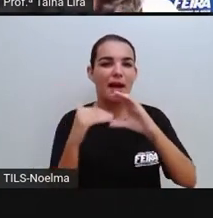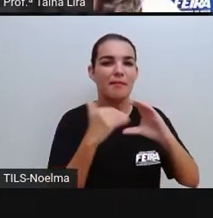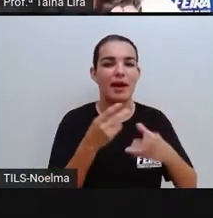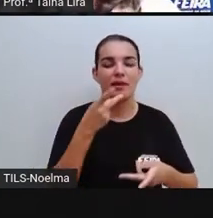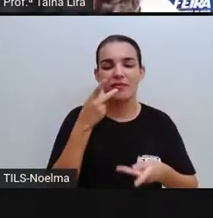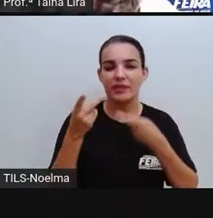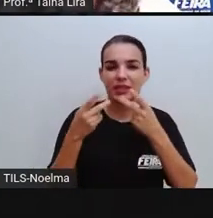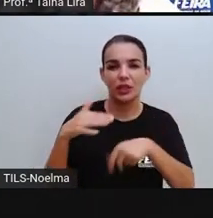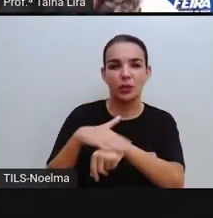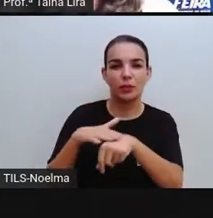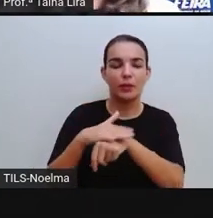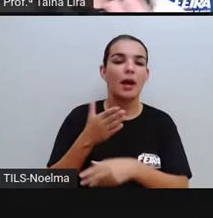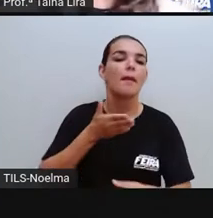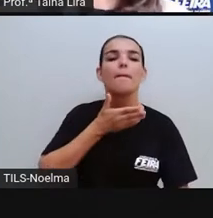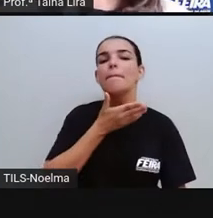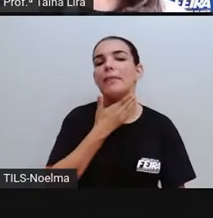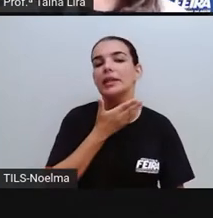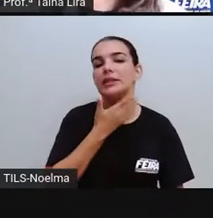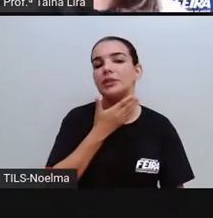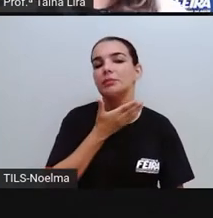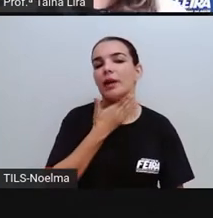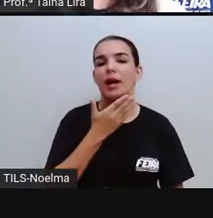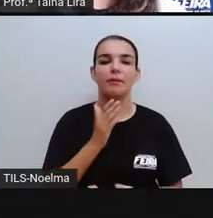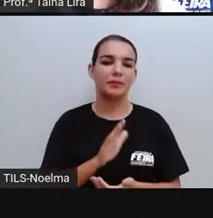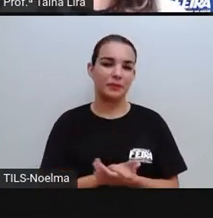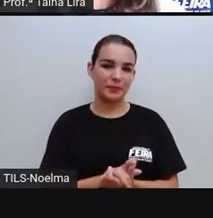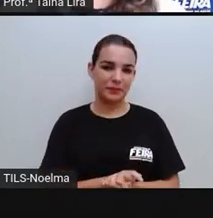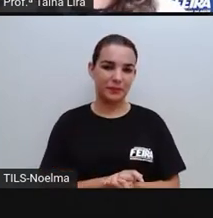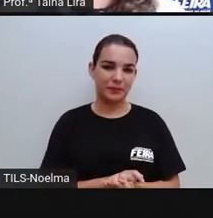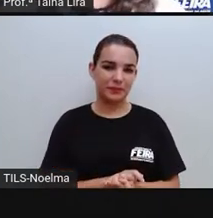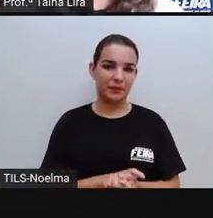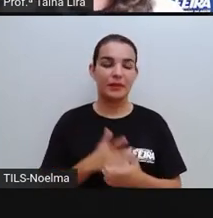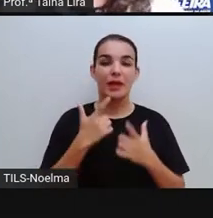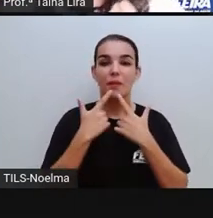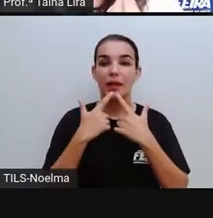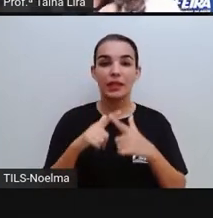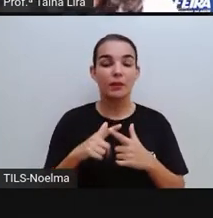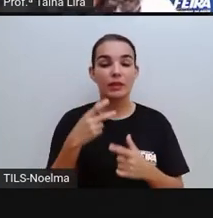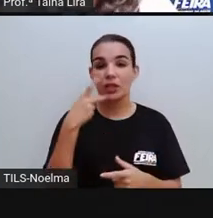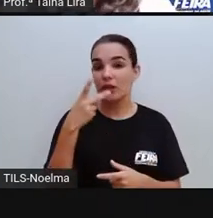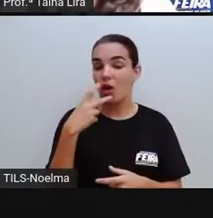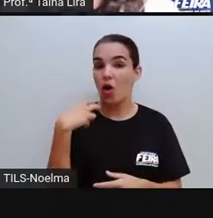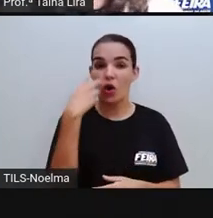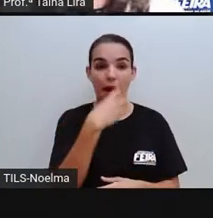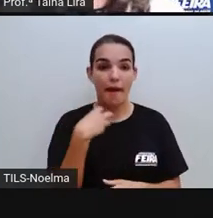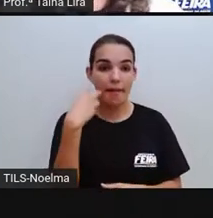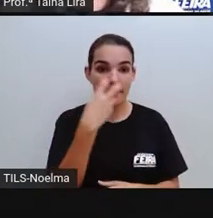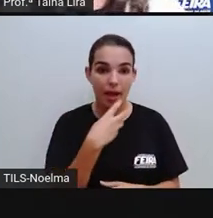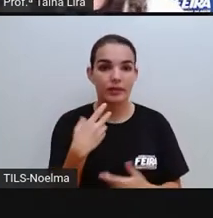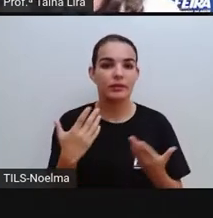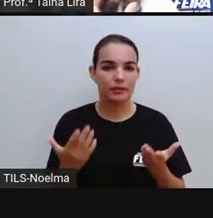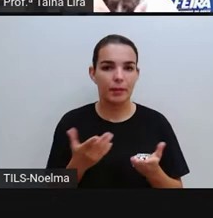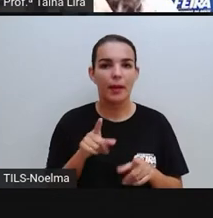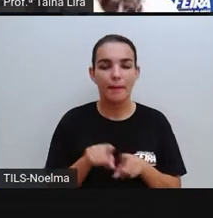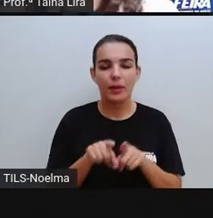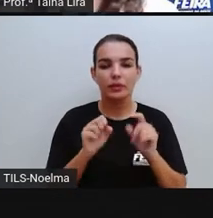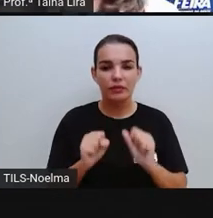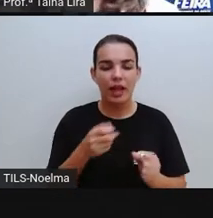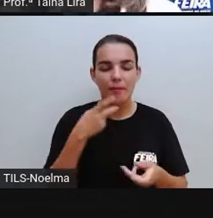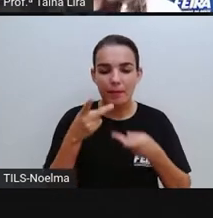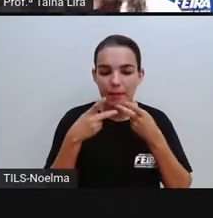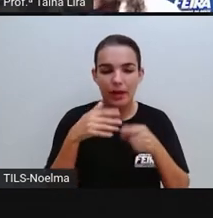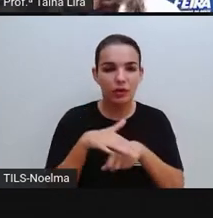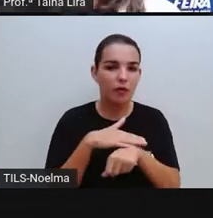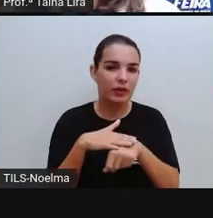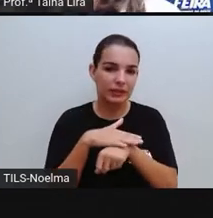Utilizando também a linguagem mais informal. Então, a gente vê, principalmente, as pessoas que colocam ali os comentários, né, utilizando a linguagem